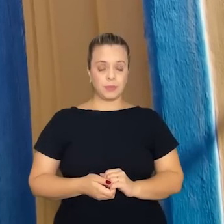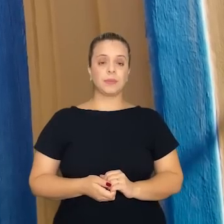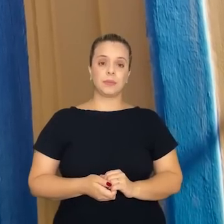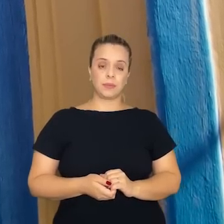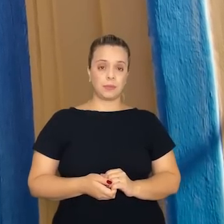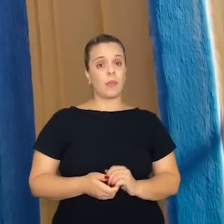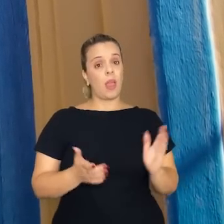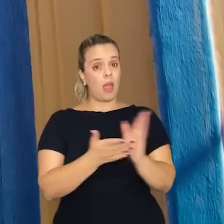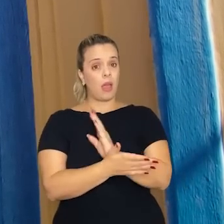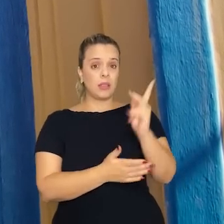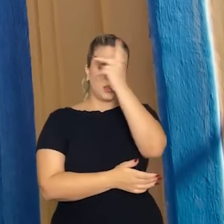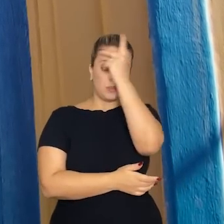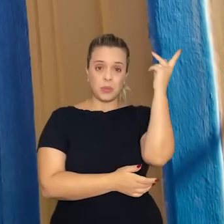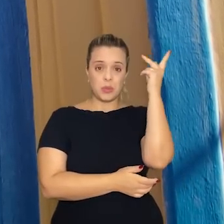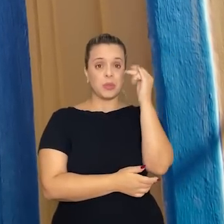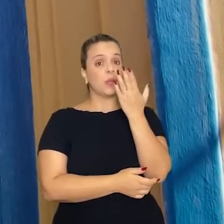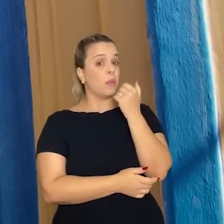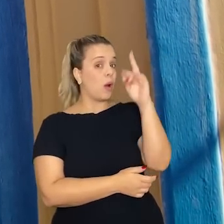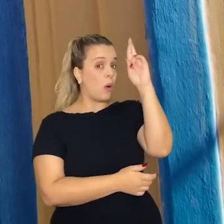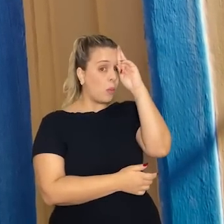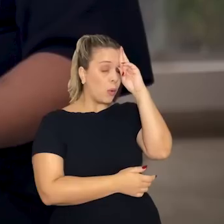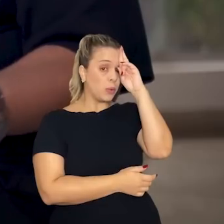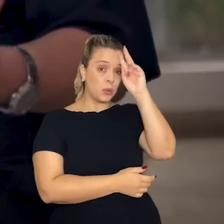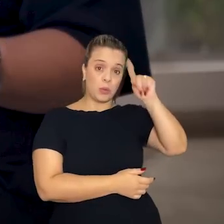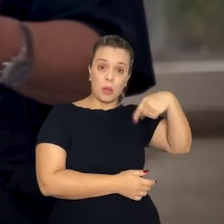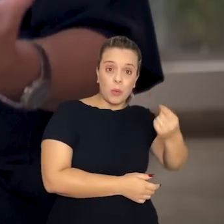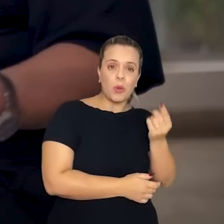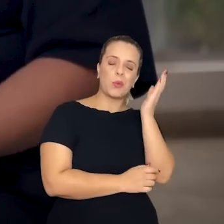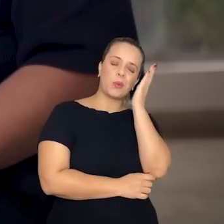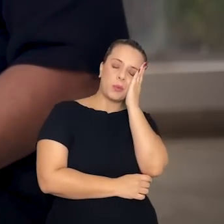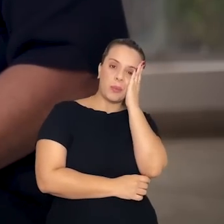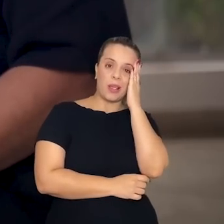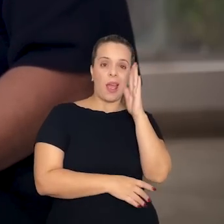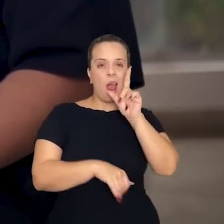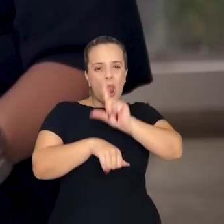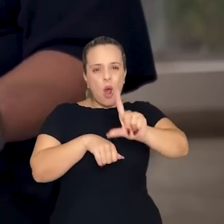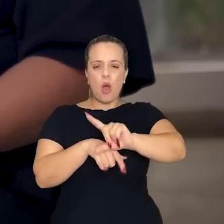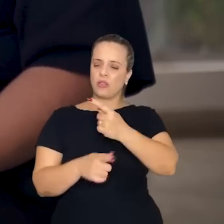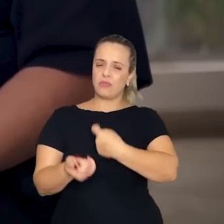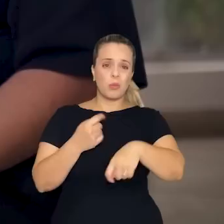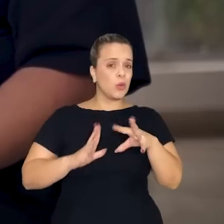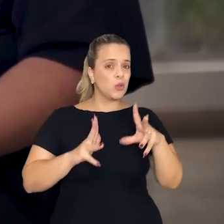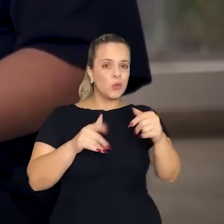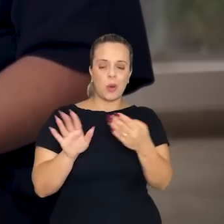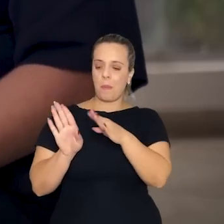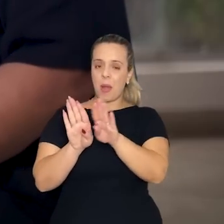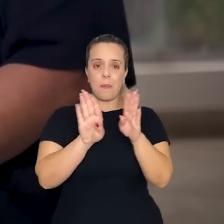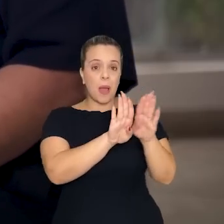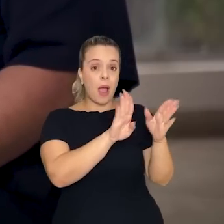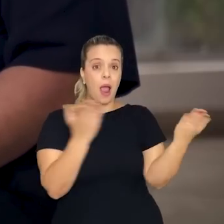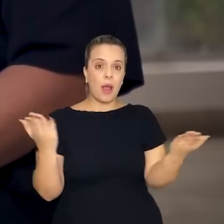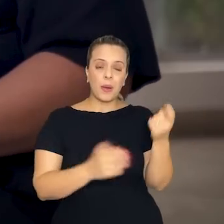As pessoas dormiam depois do almoço, o comércio fechava. Imagina naquela época, o pessoal que vem aqui